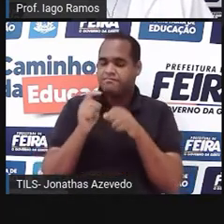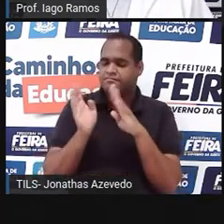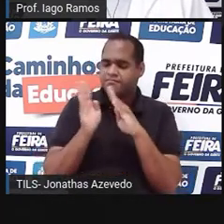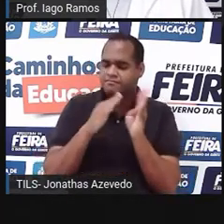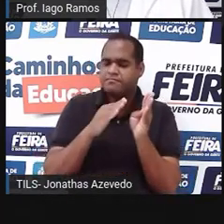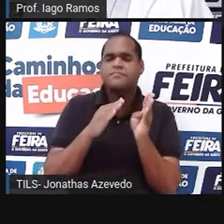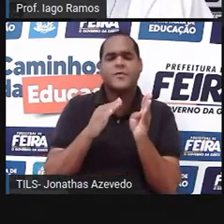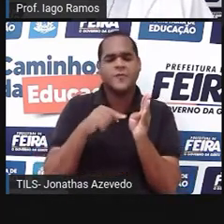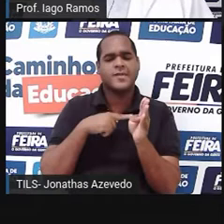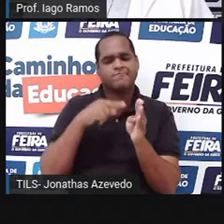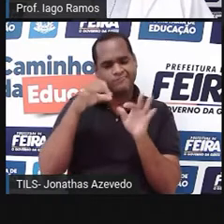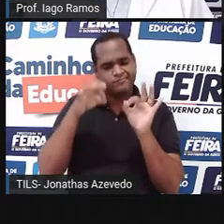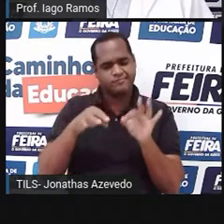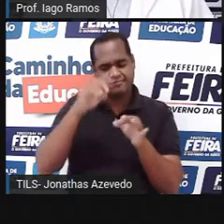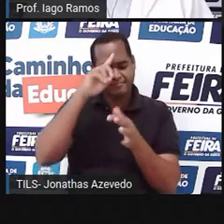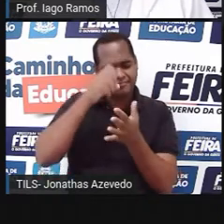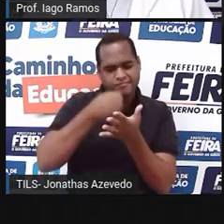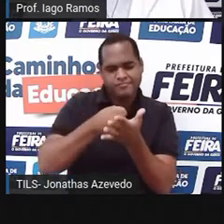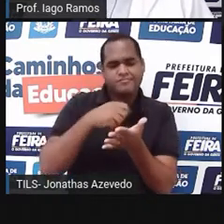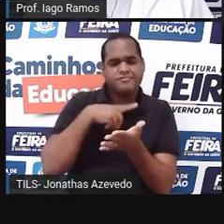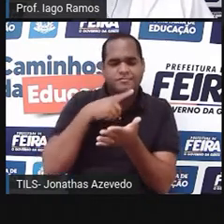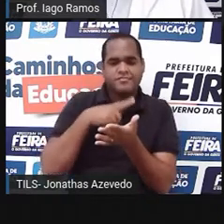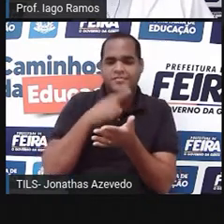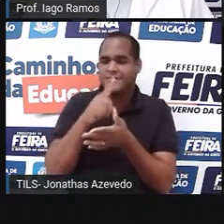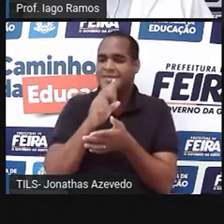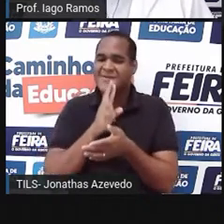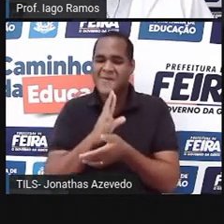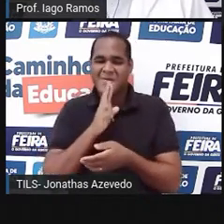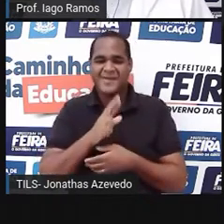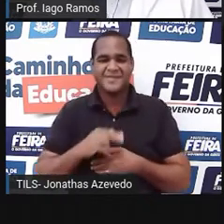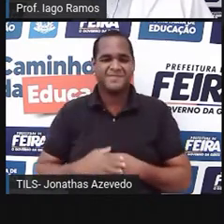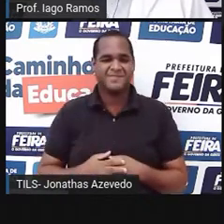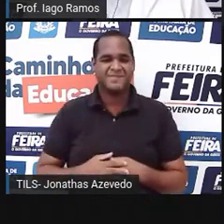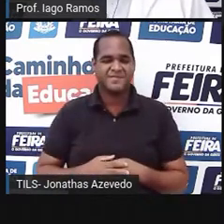mas eu tenho certeza que você já chegou na sua resposta.